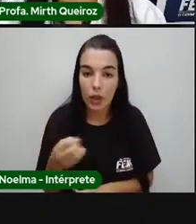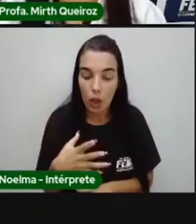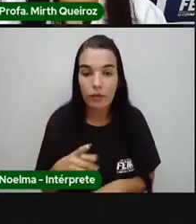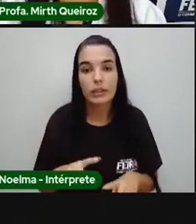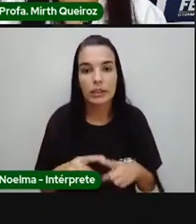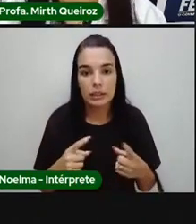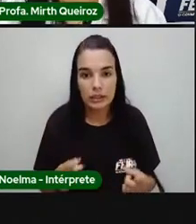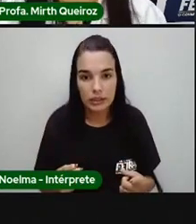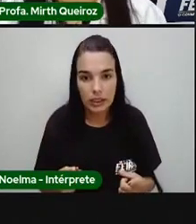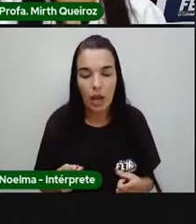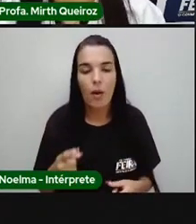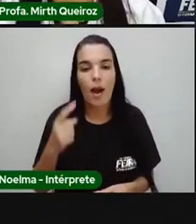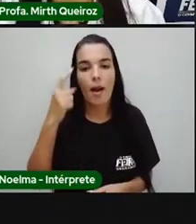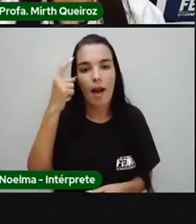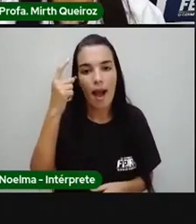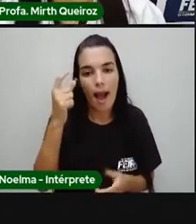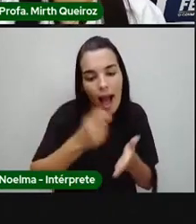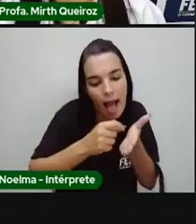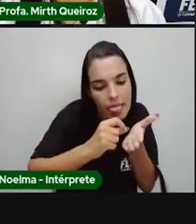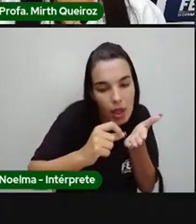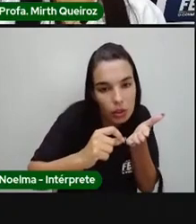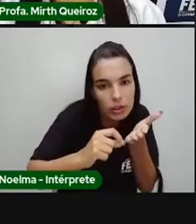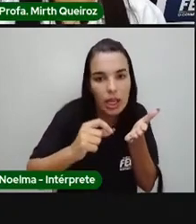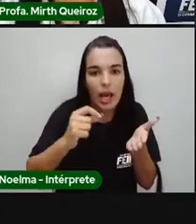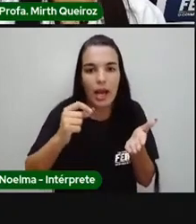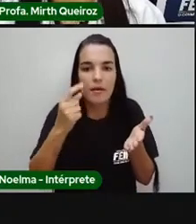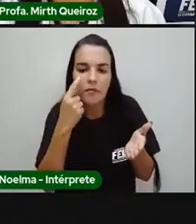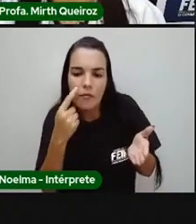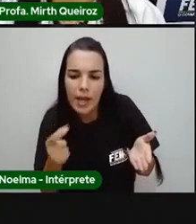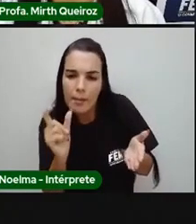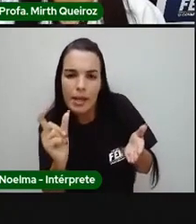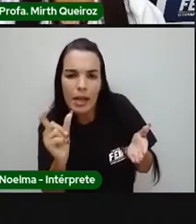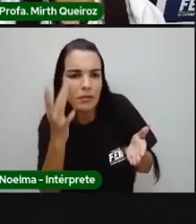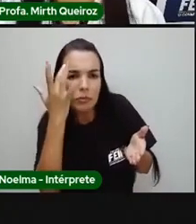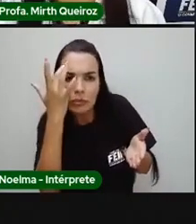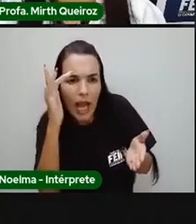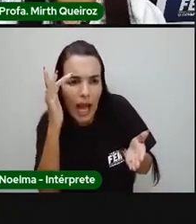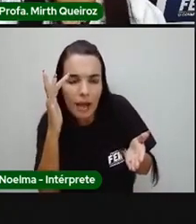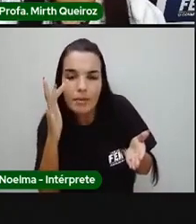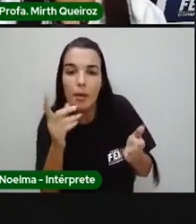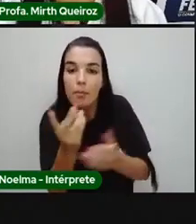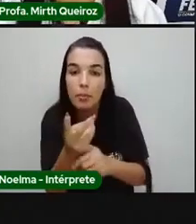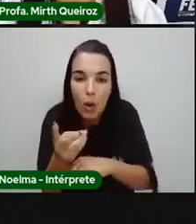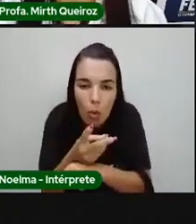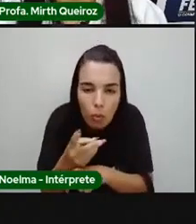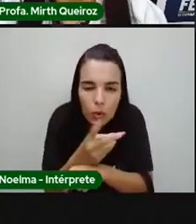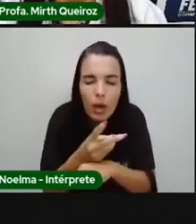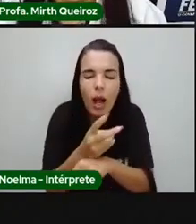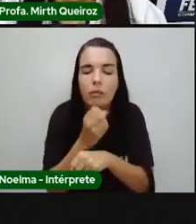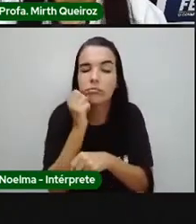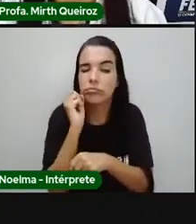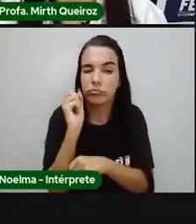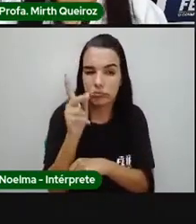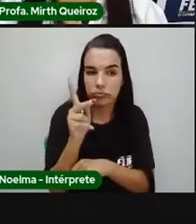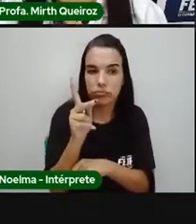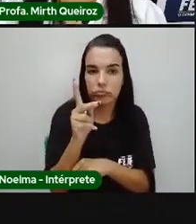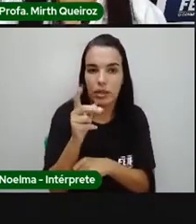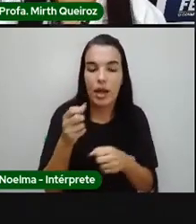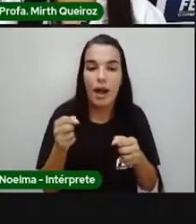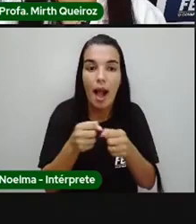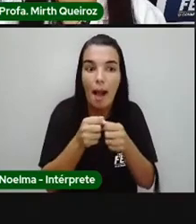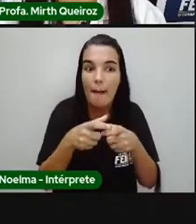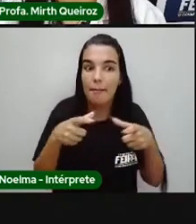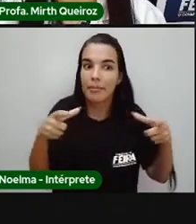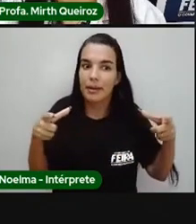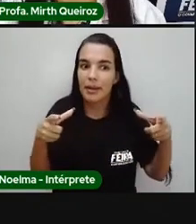A partir do momento que vocês anotarem, que vocês buscarem o significado, vocês vão estar ampliando o